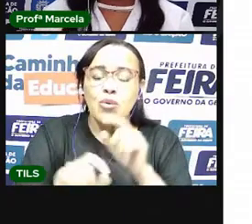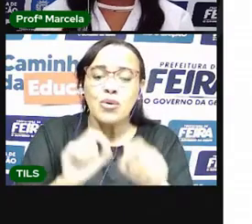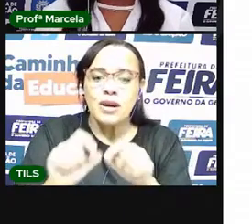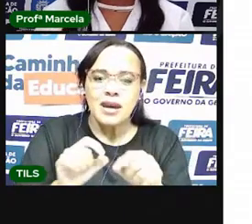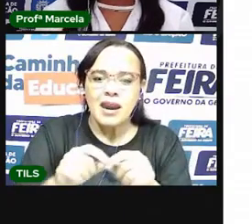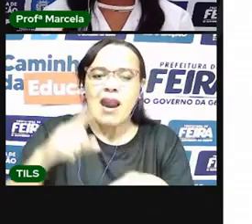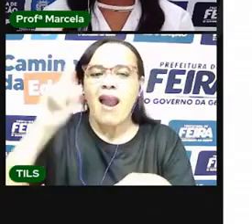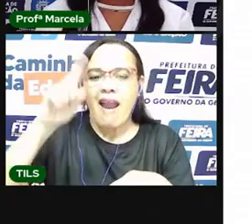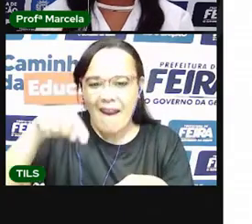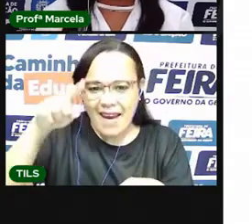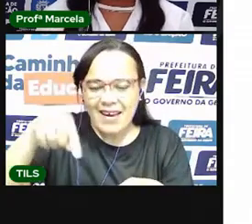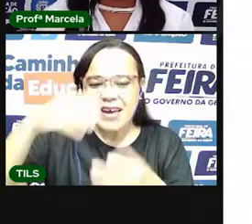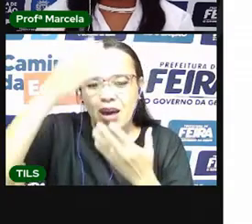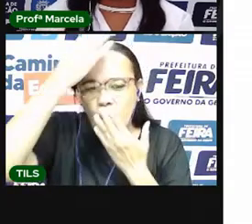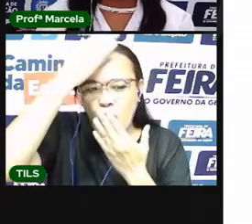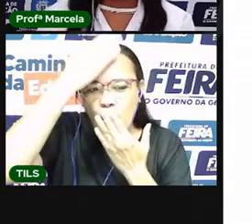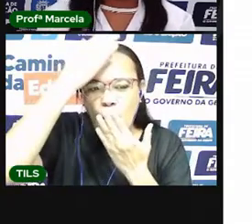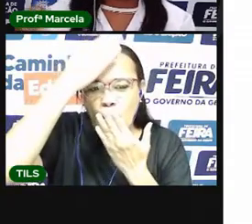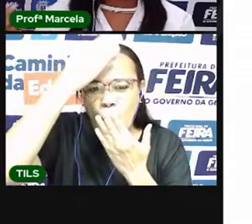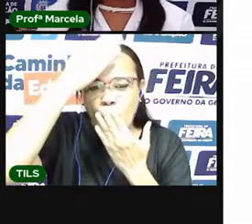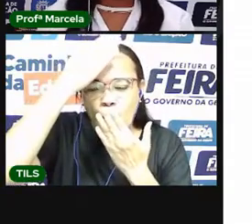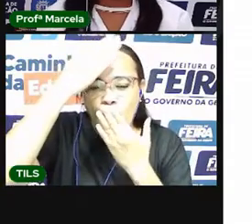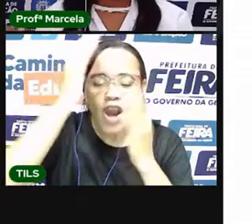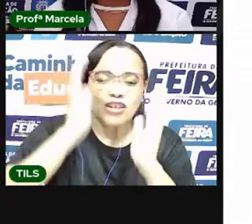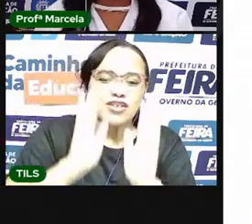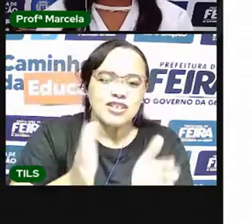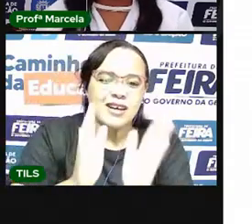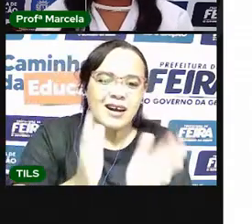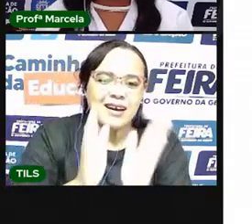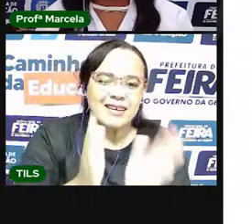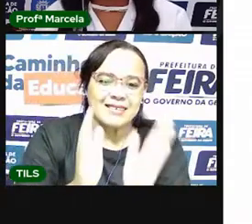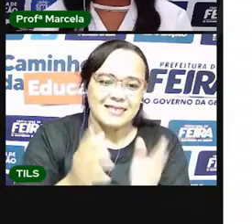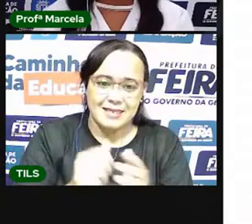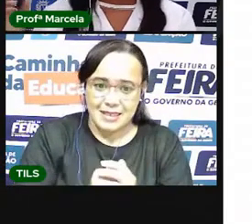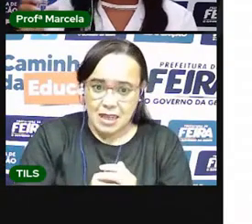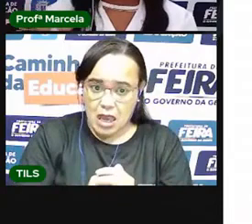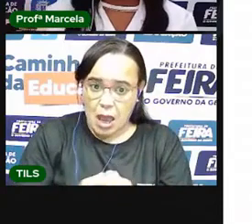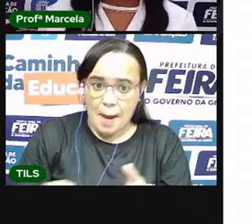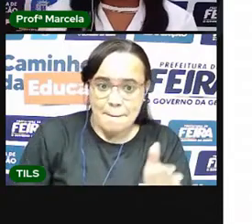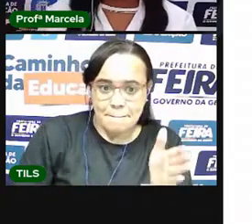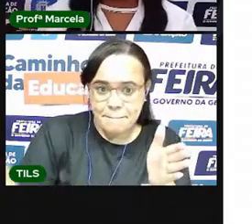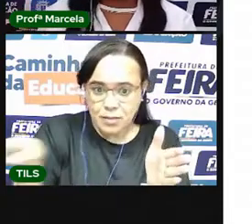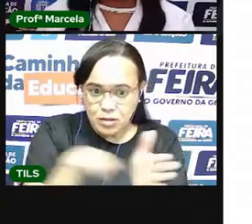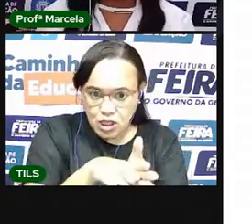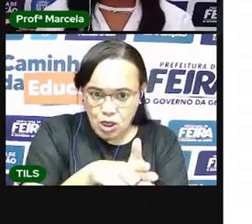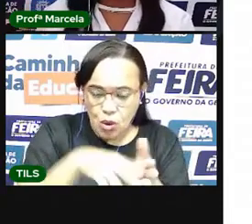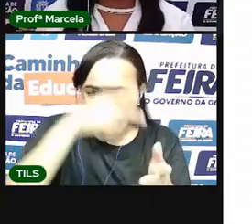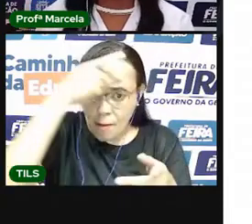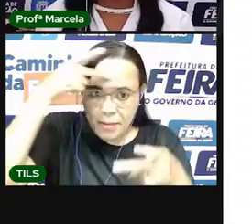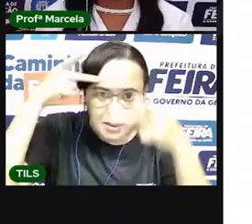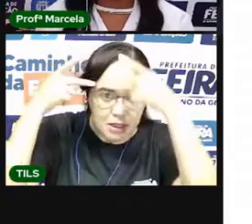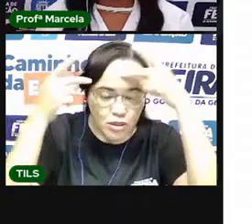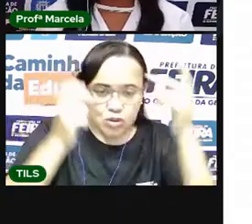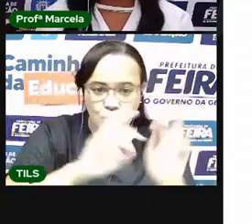estavam aqui quando outros povos vieram para o Brasil.